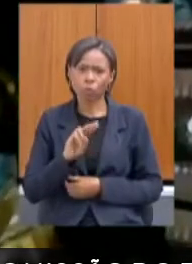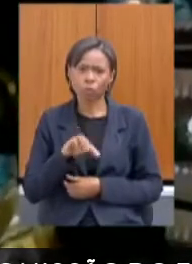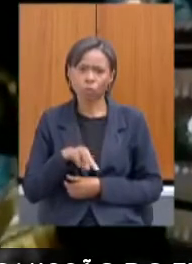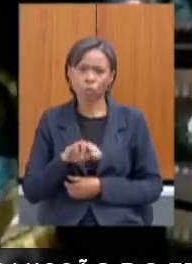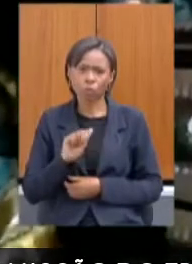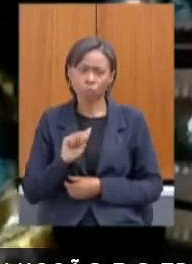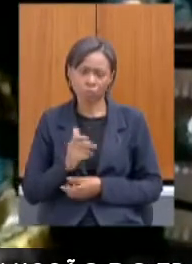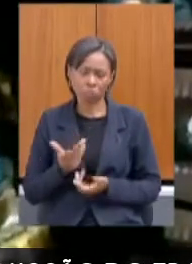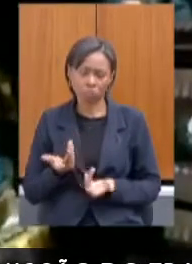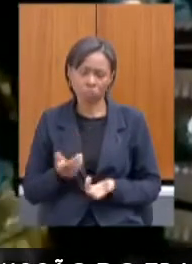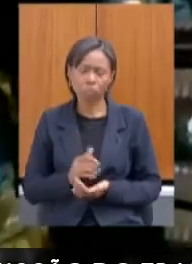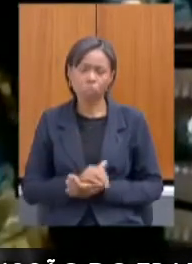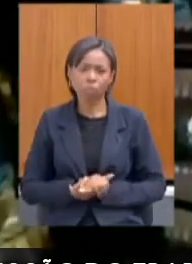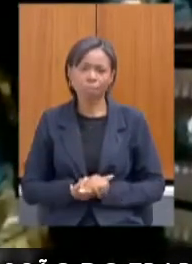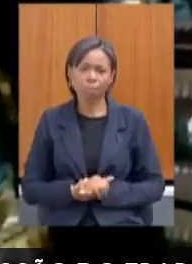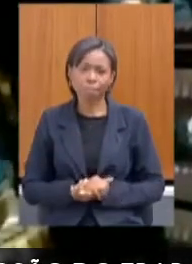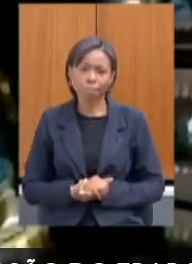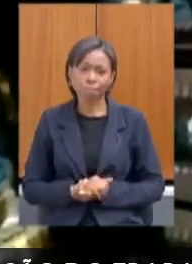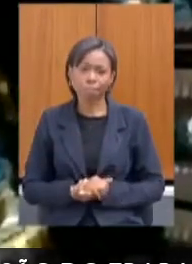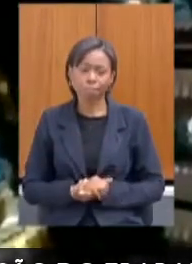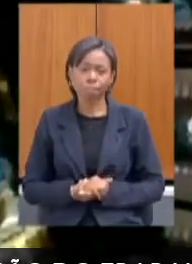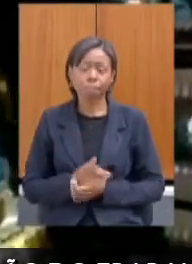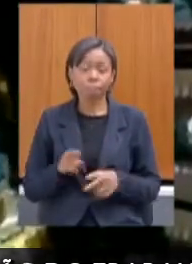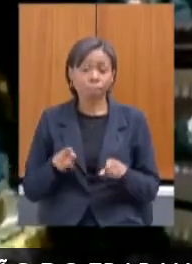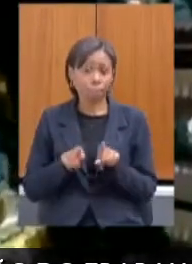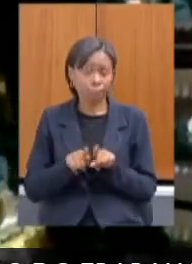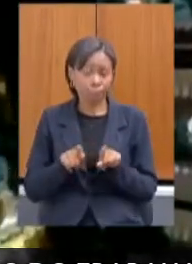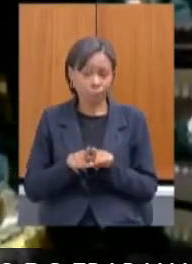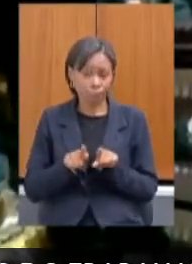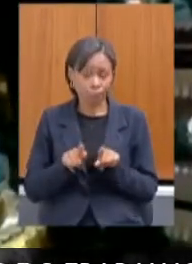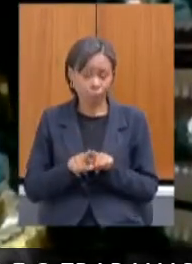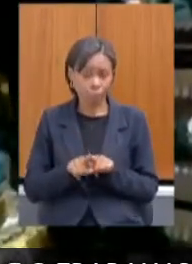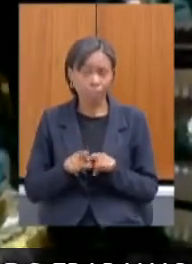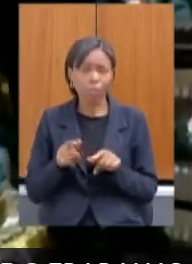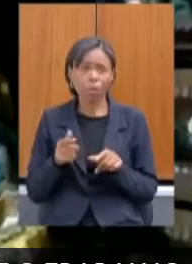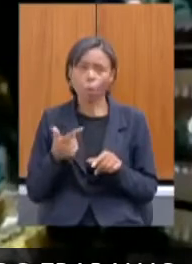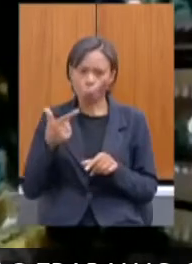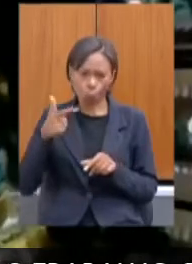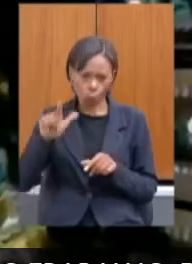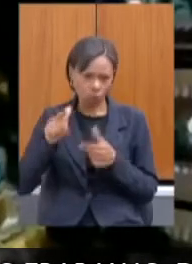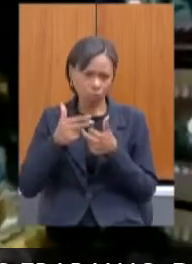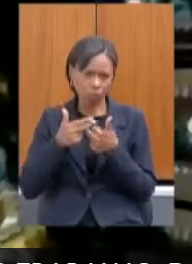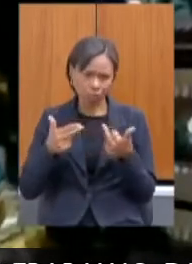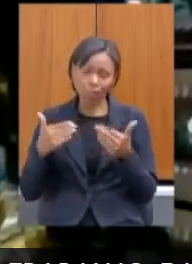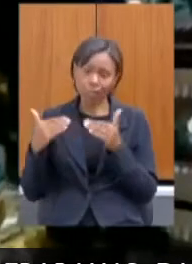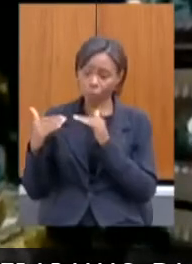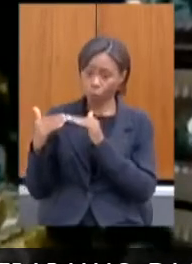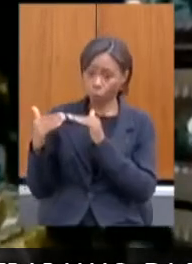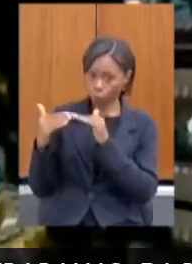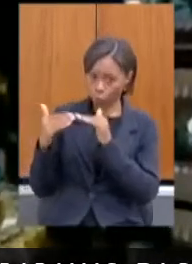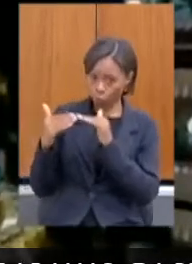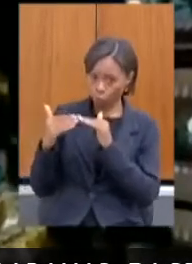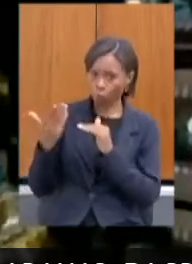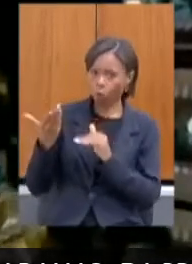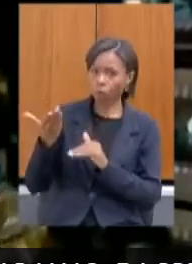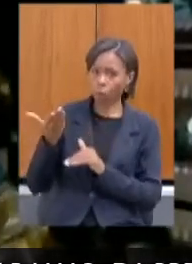Outra coisa que me chama atenção, e aí eu quero concordar com as minhas colegas em relação à geração